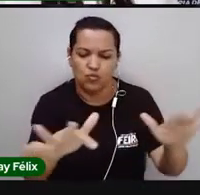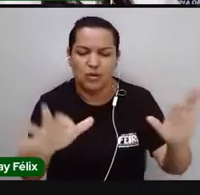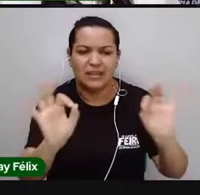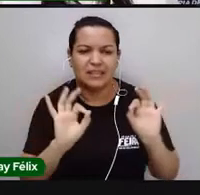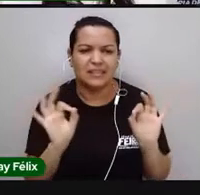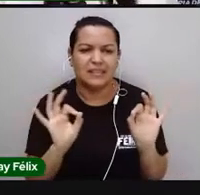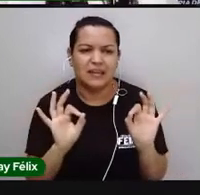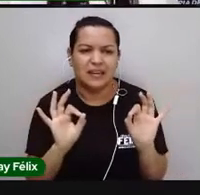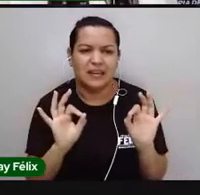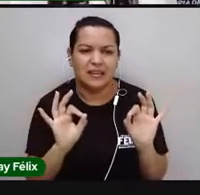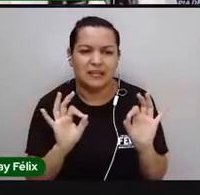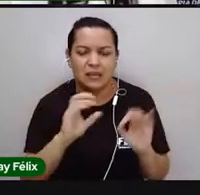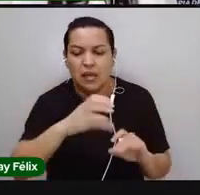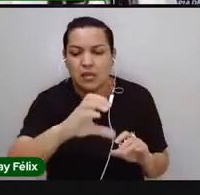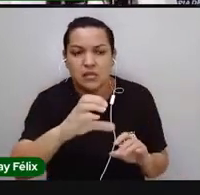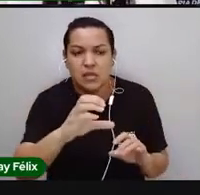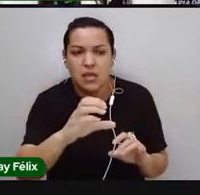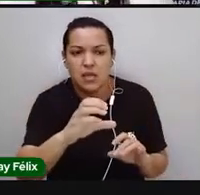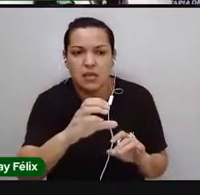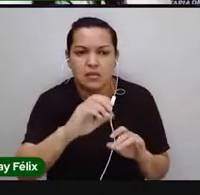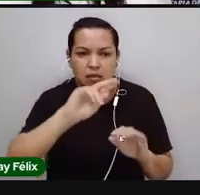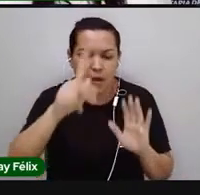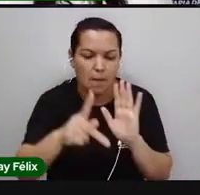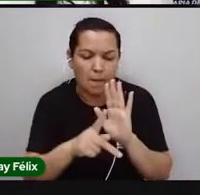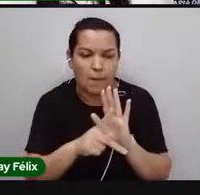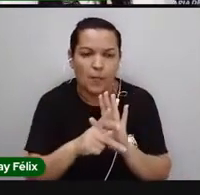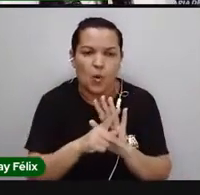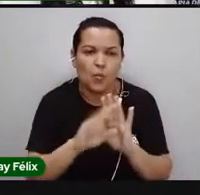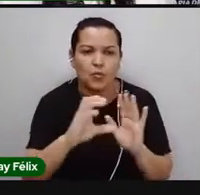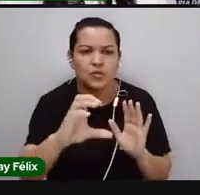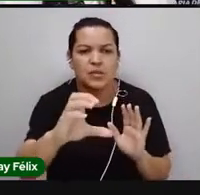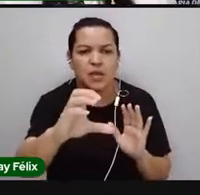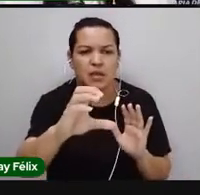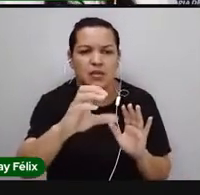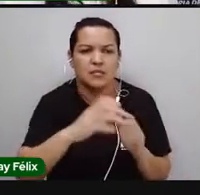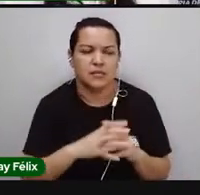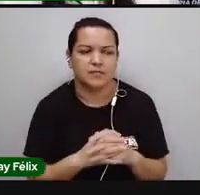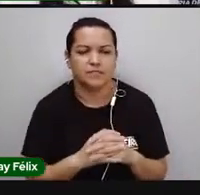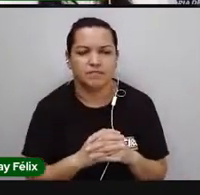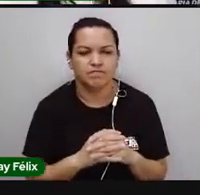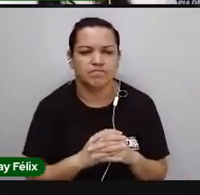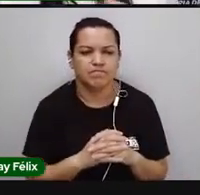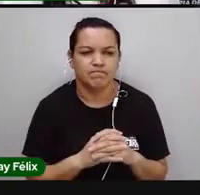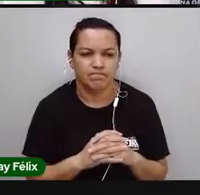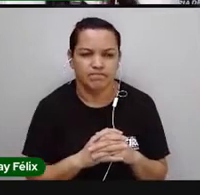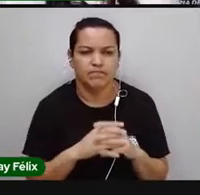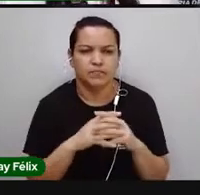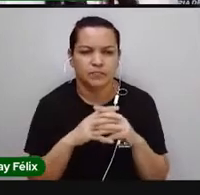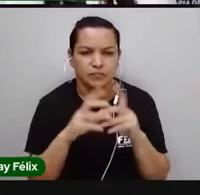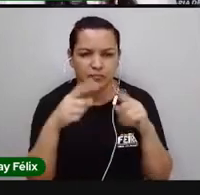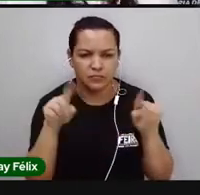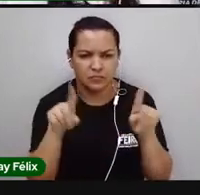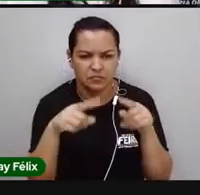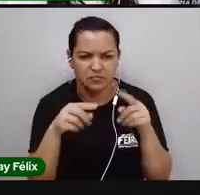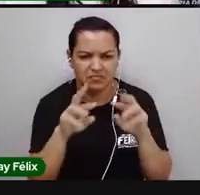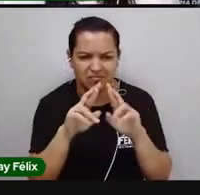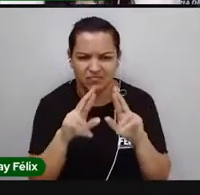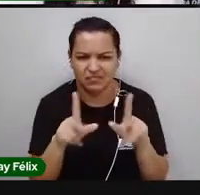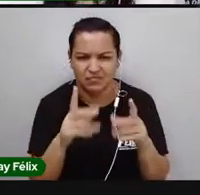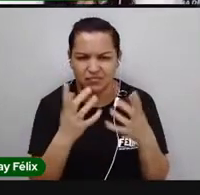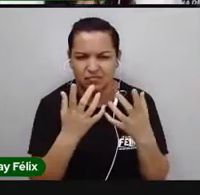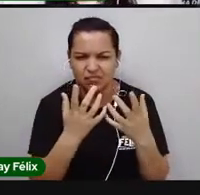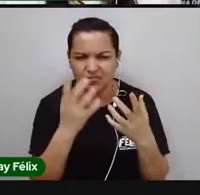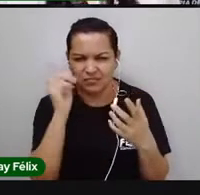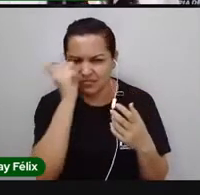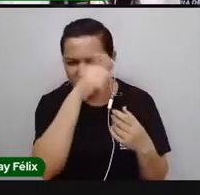alcança, a ciência em si. Eita, pró, que negócio, que música diferente, complicada.